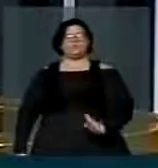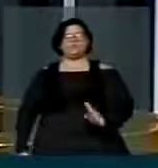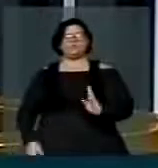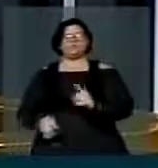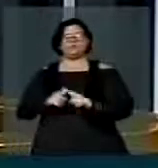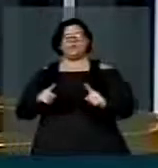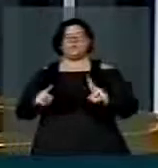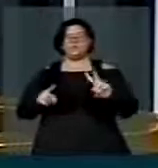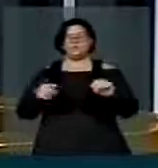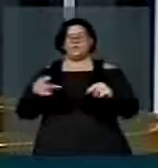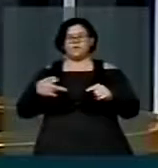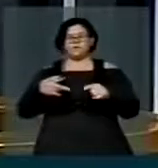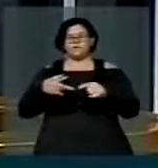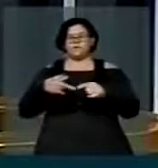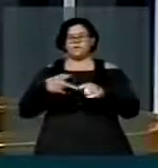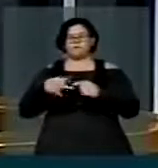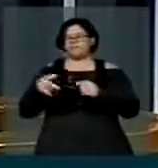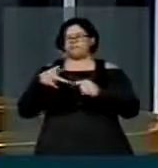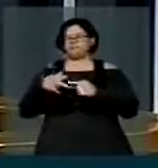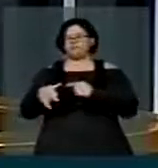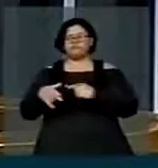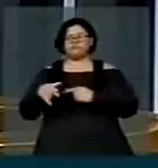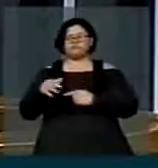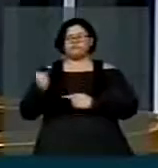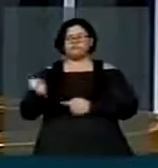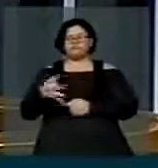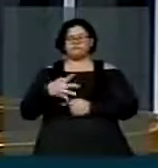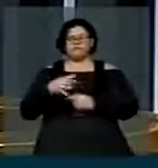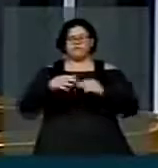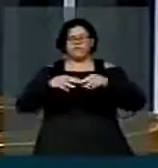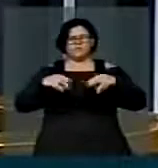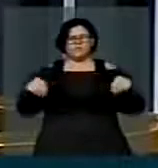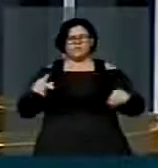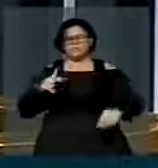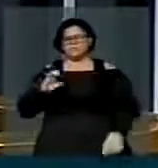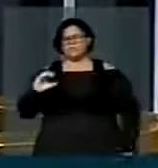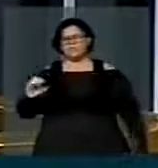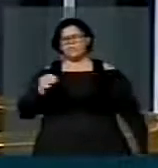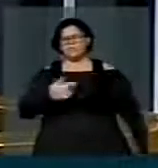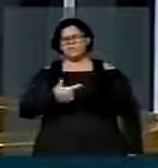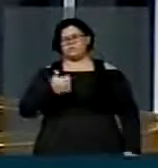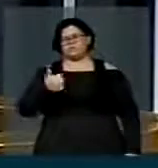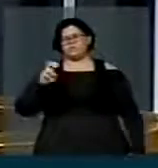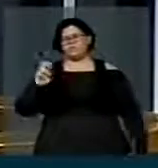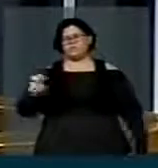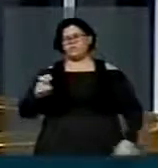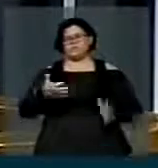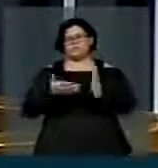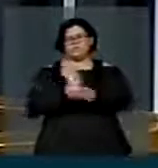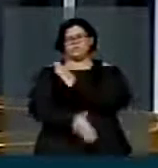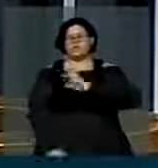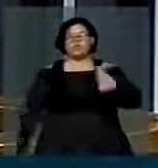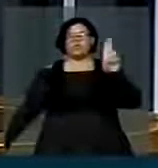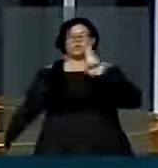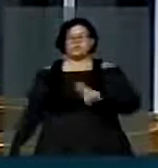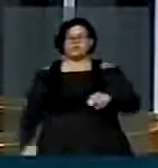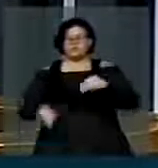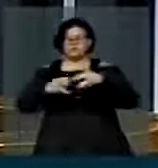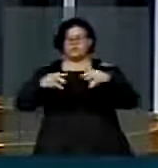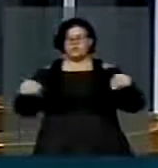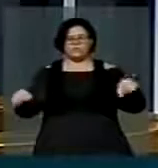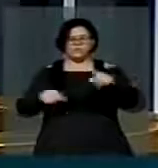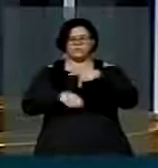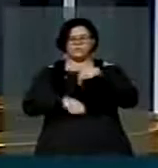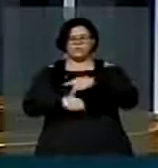demarcação de novas terras pela PEC 215, tirar-lhes o uso das terras da União e